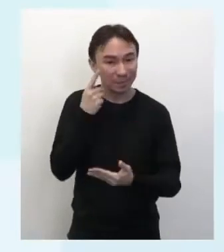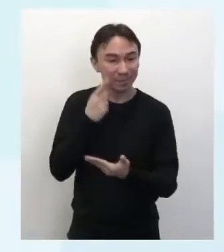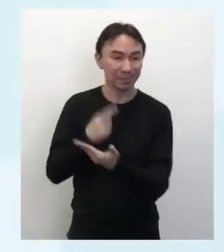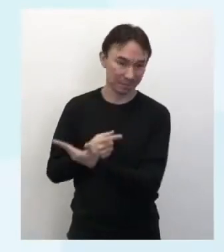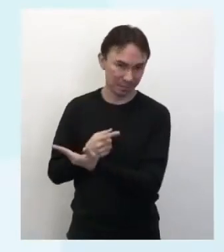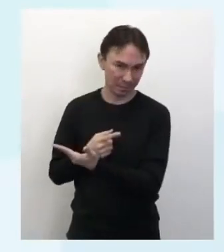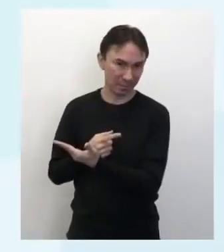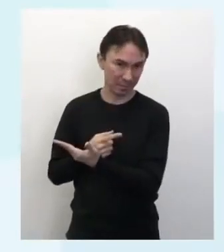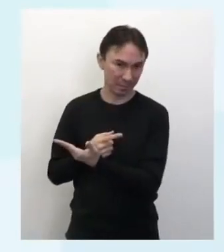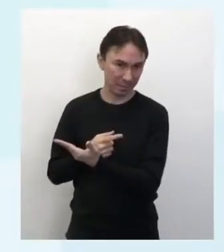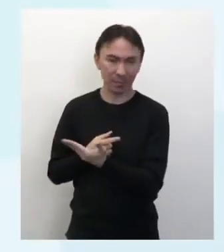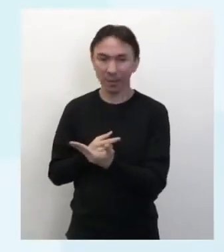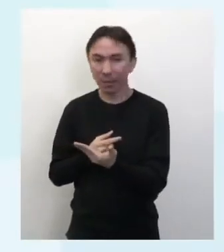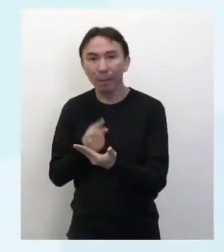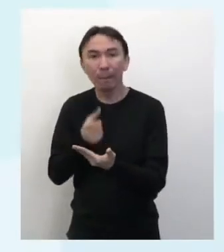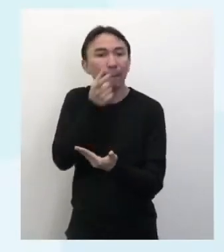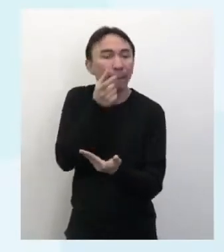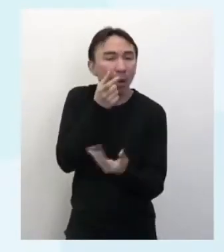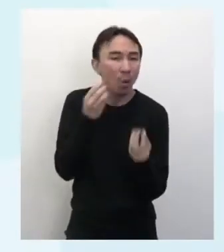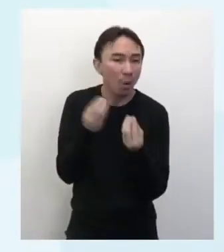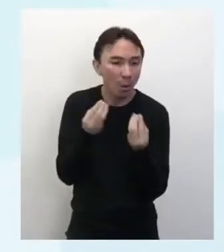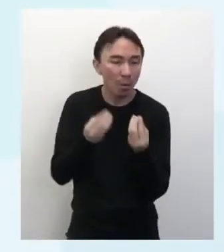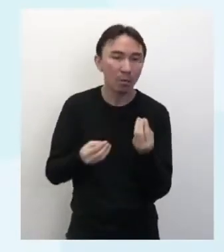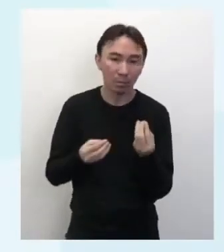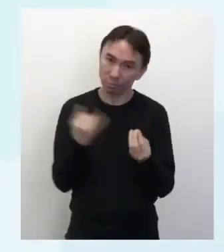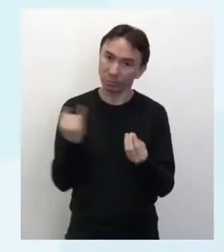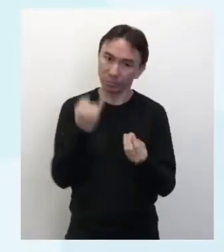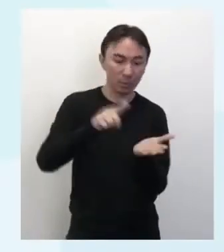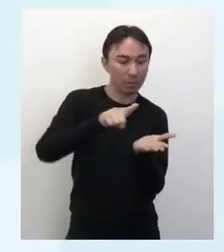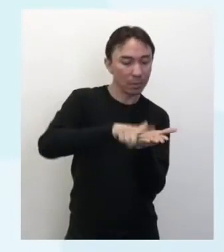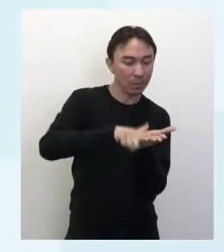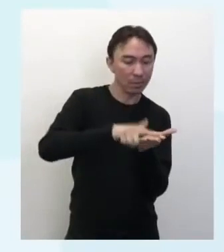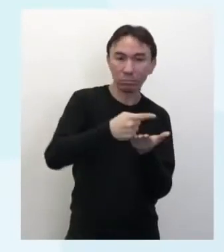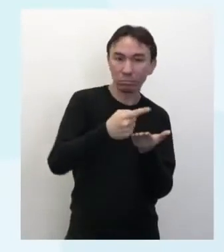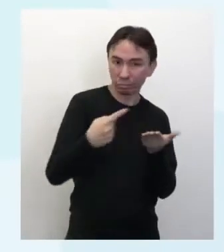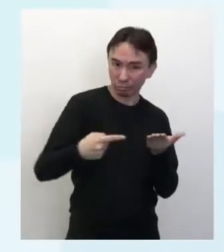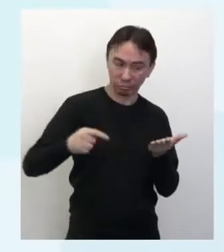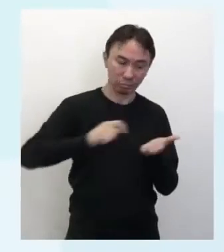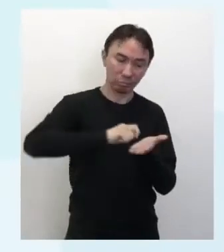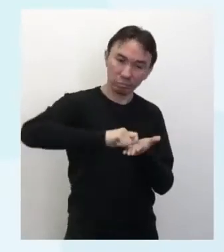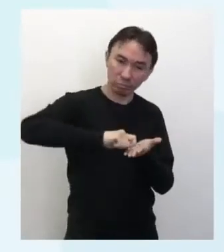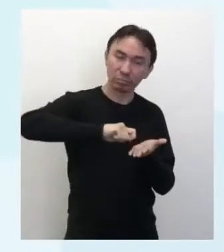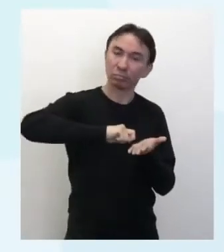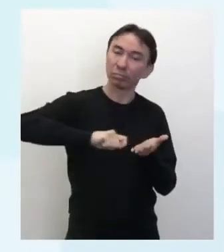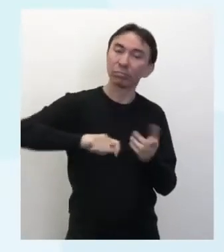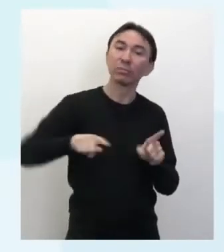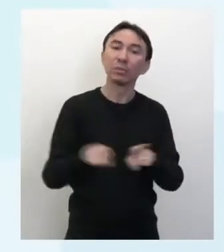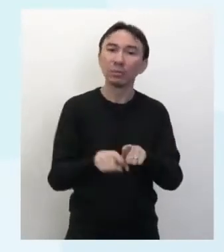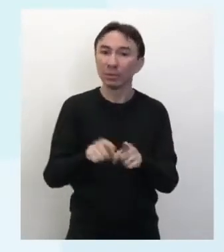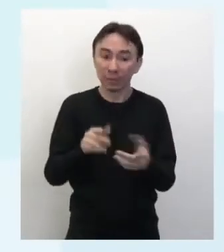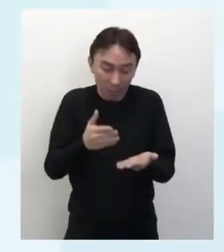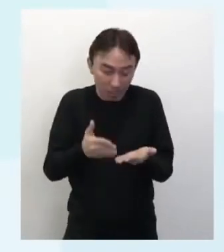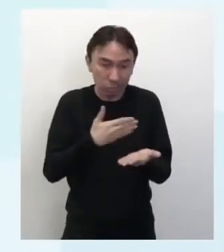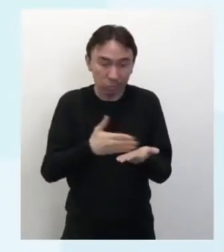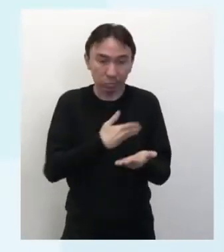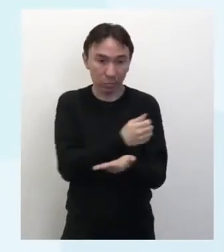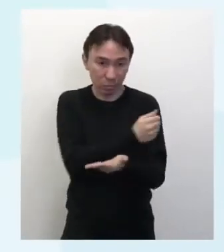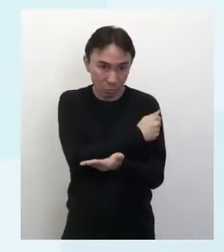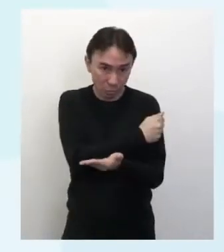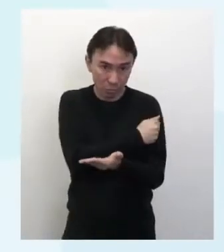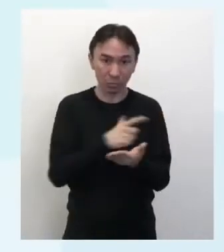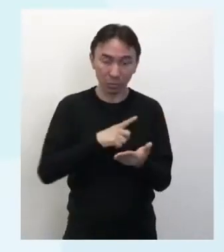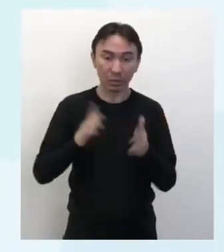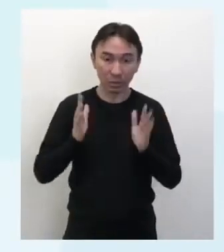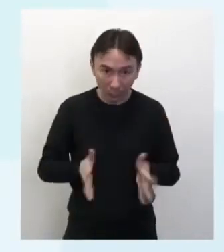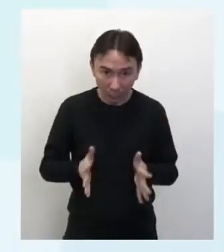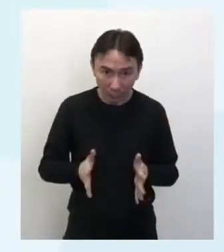ter um caderno para anotar, né? Se você já tiver o material do aluno, né? Pode acompanhar também, ver o que dá pra você ir respondendo a partir do que a gente